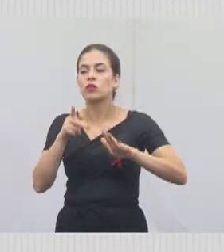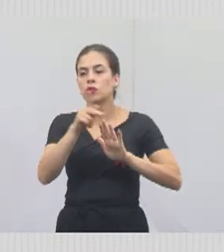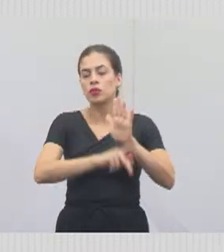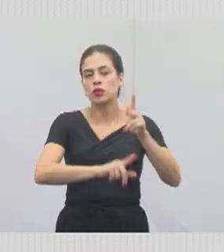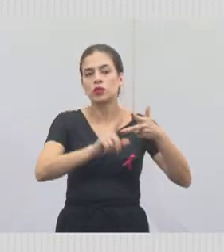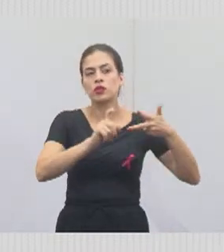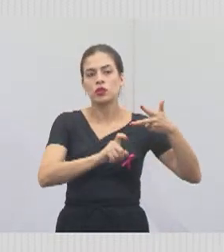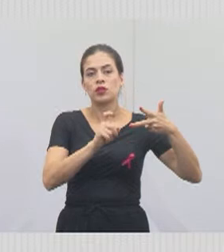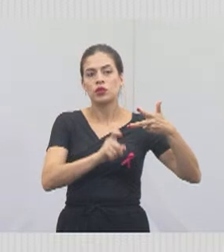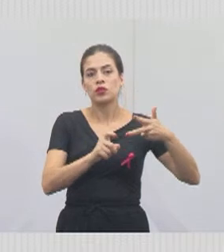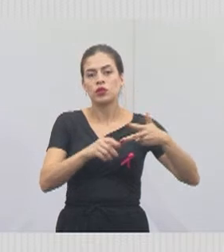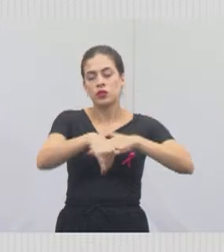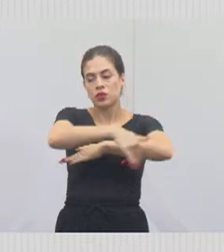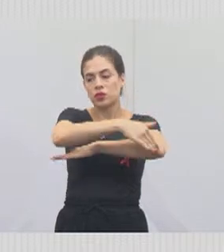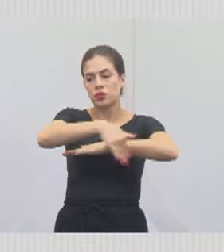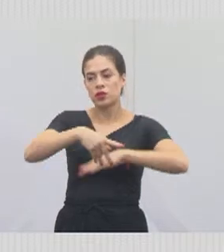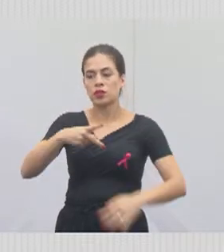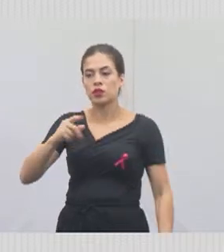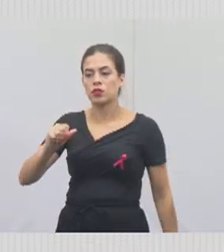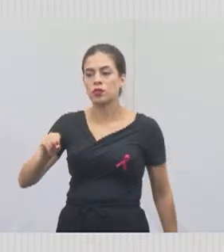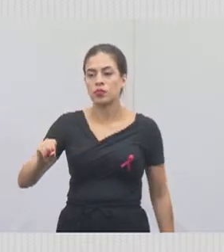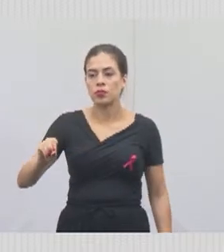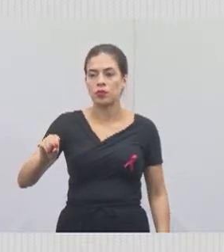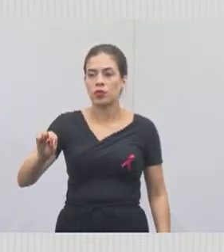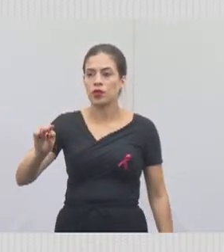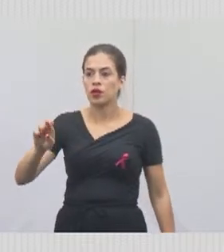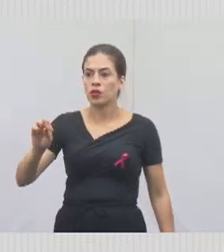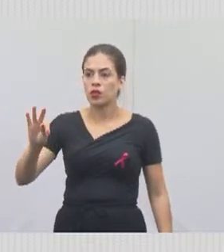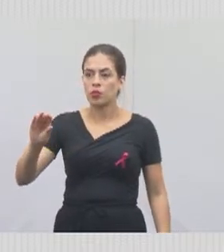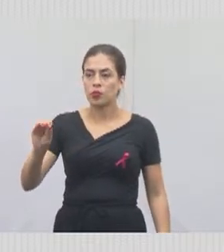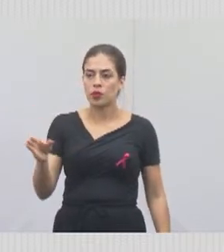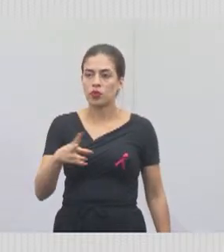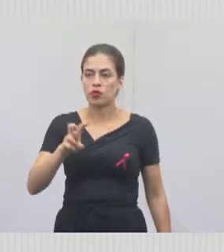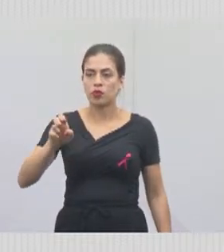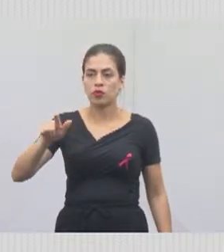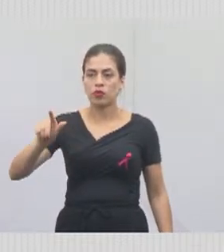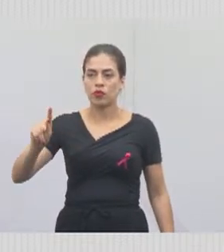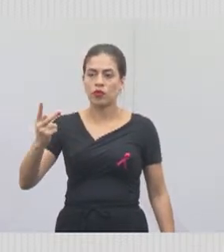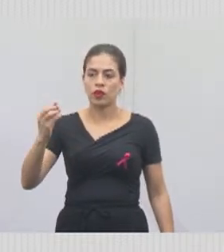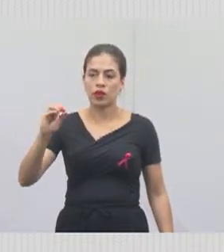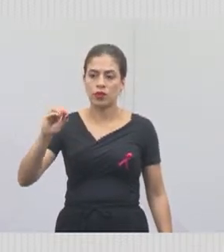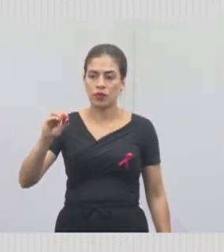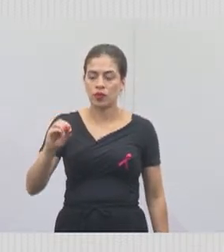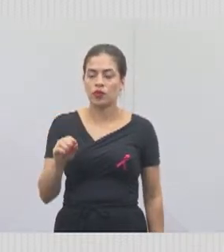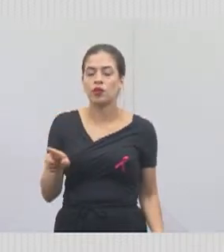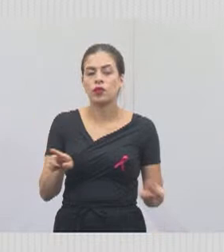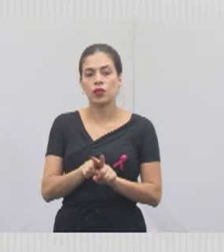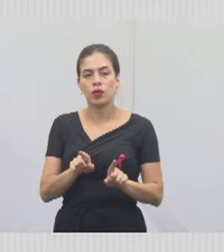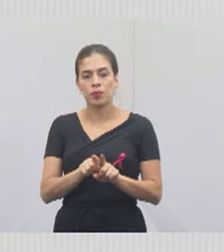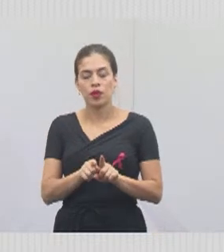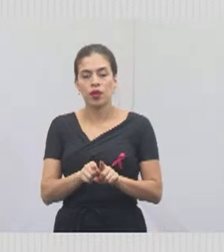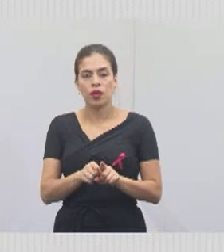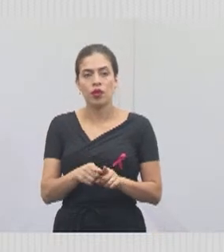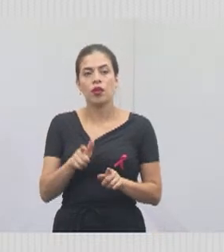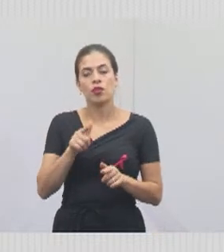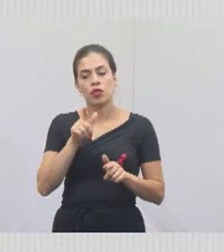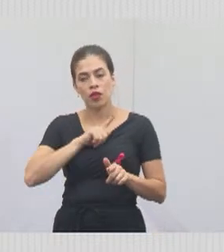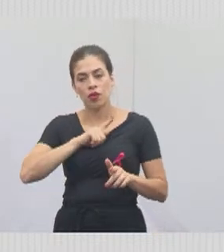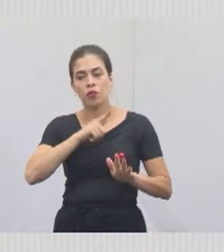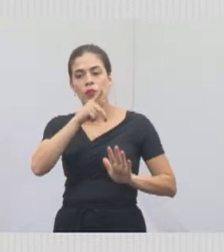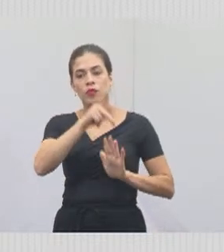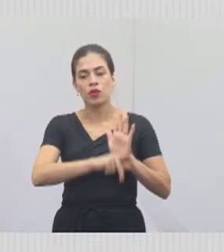da Estrada do Porto Velho, ali na Galdirio Resende, que também está sendo contemplada com o projeto executivo.